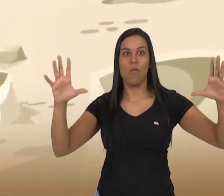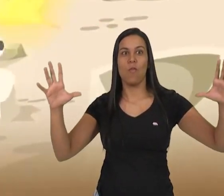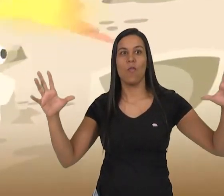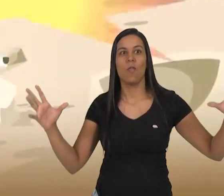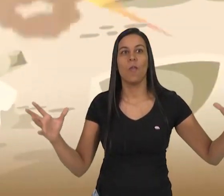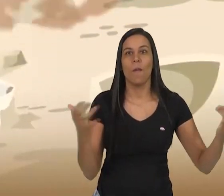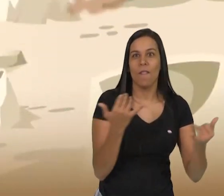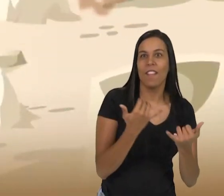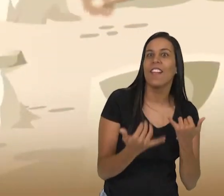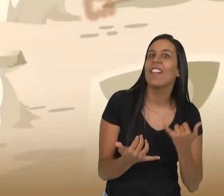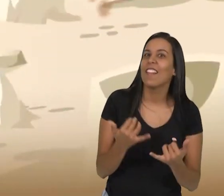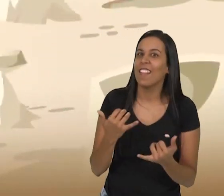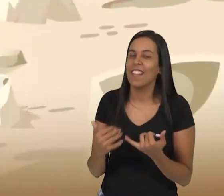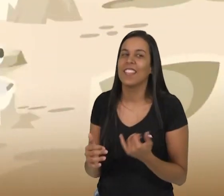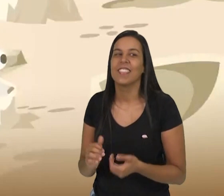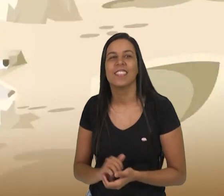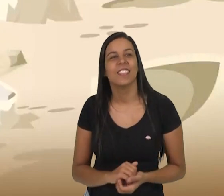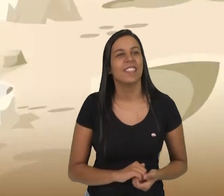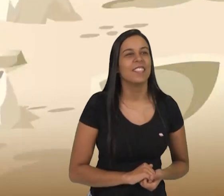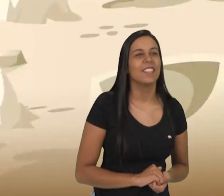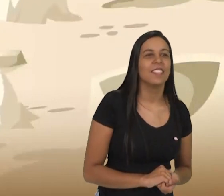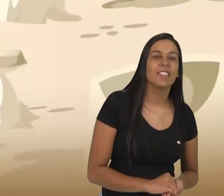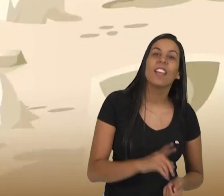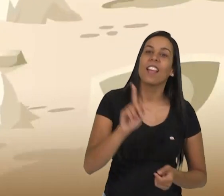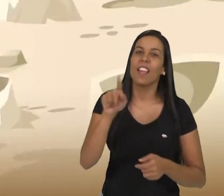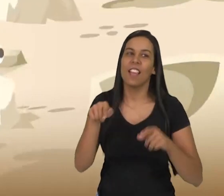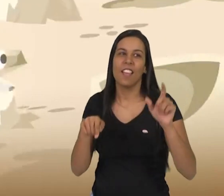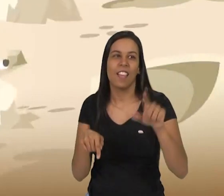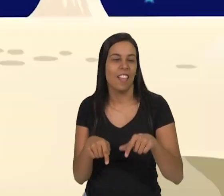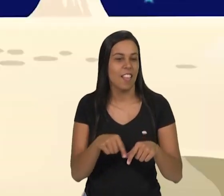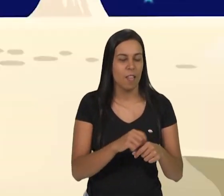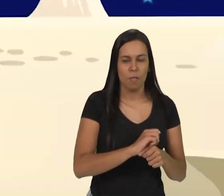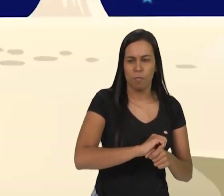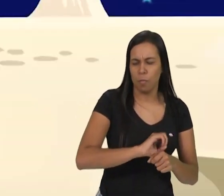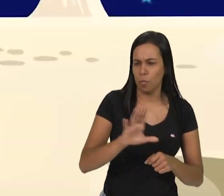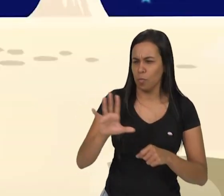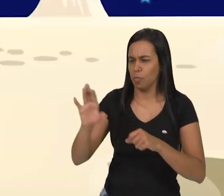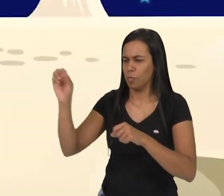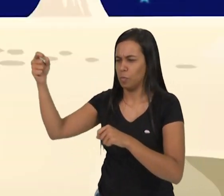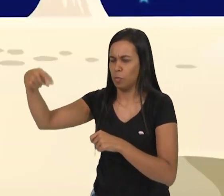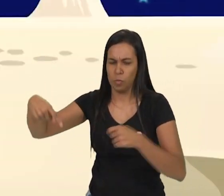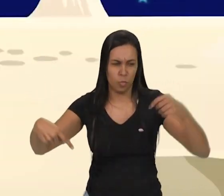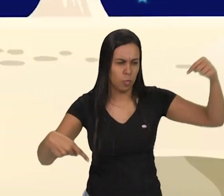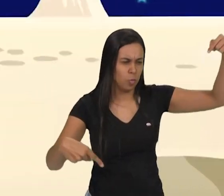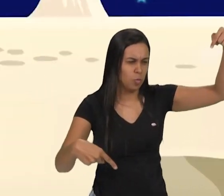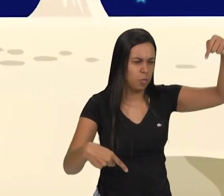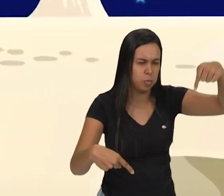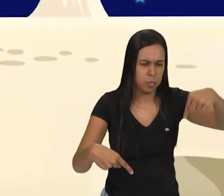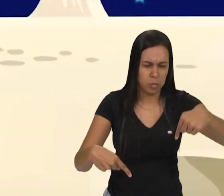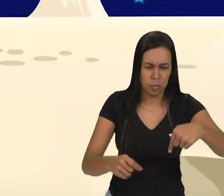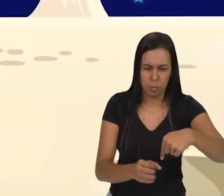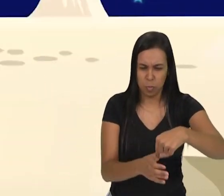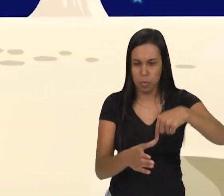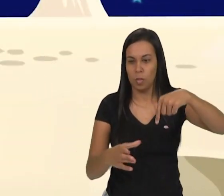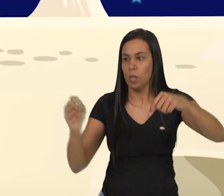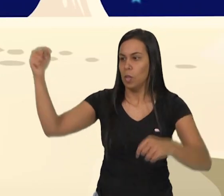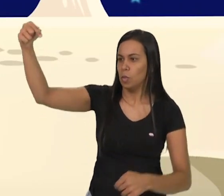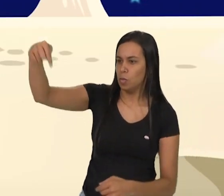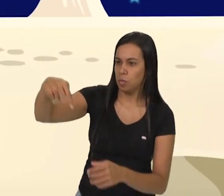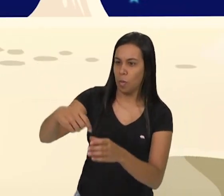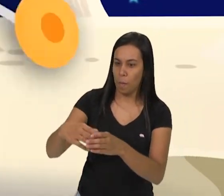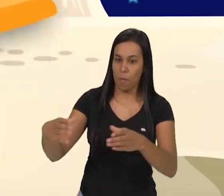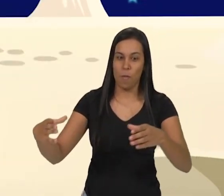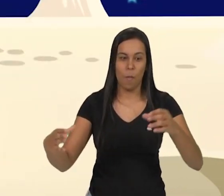explosão É areia por todo lado Deixando um montão de